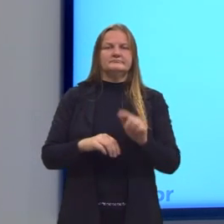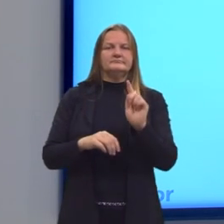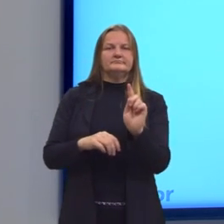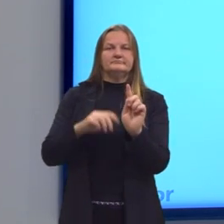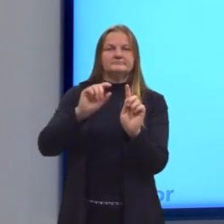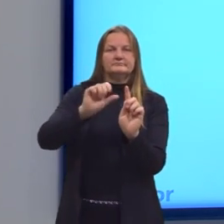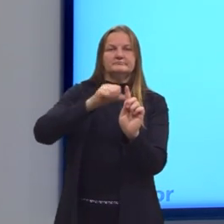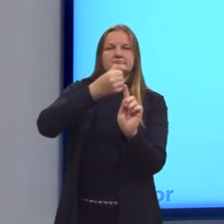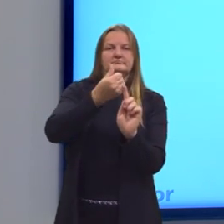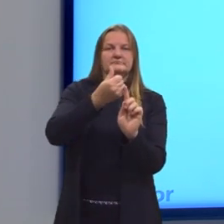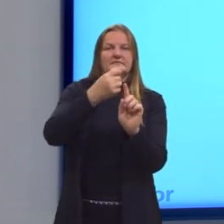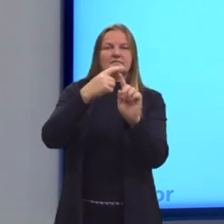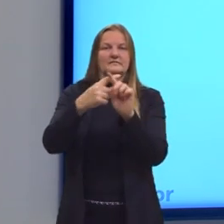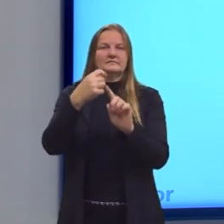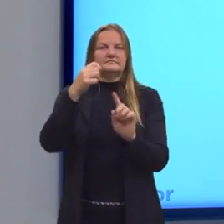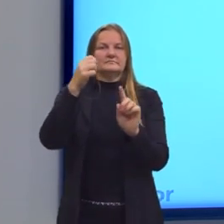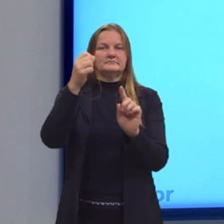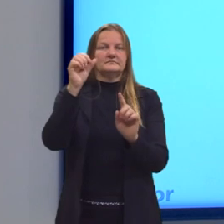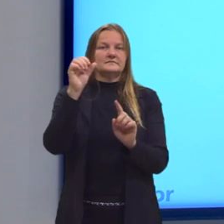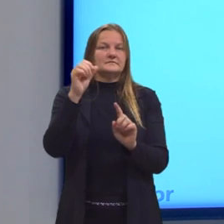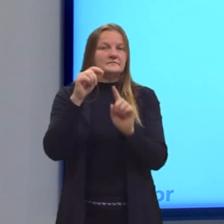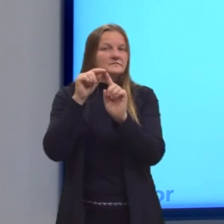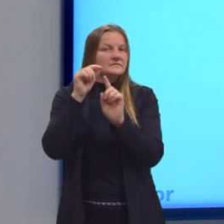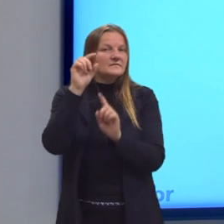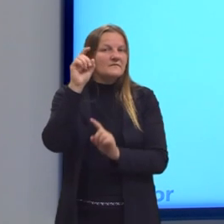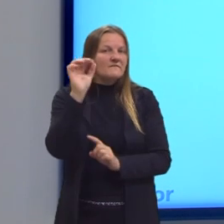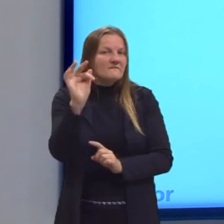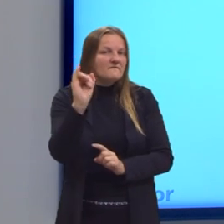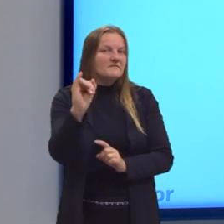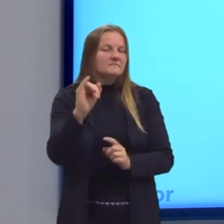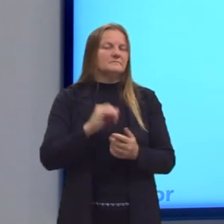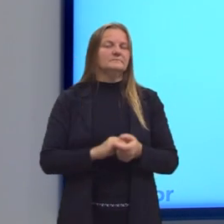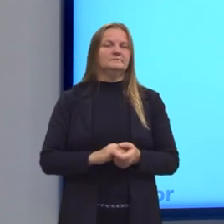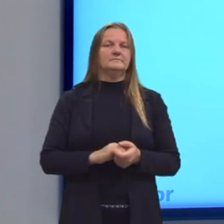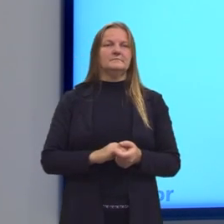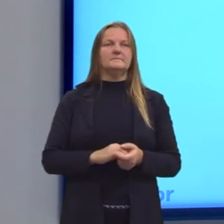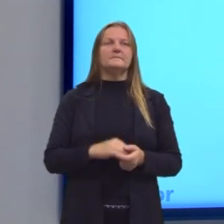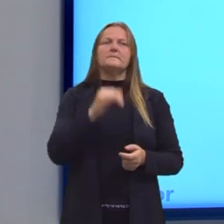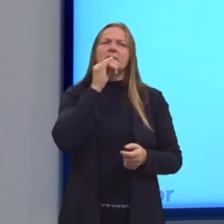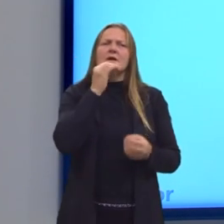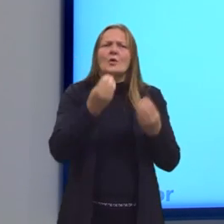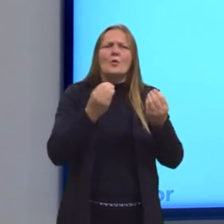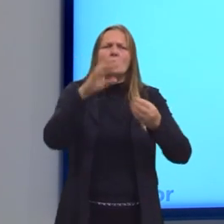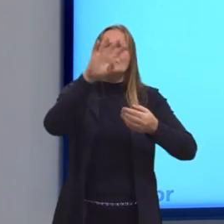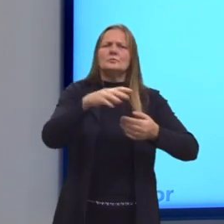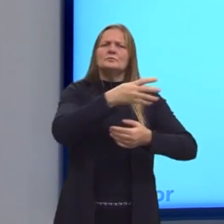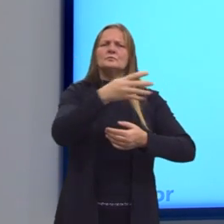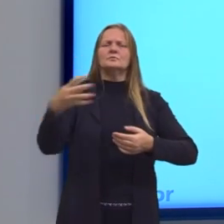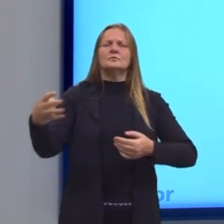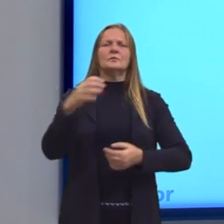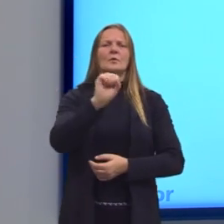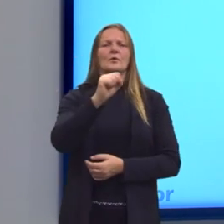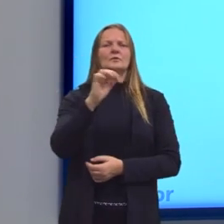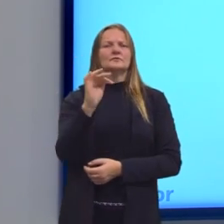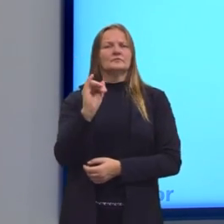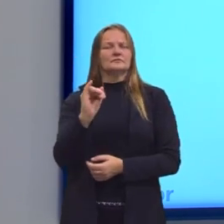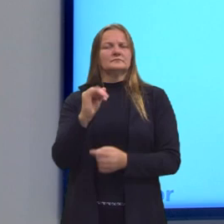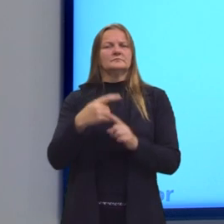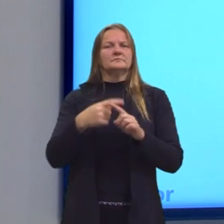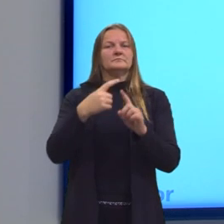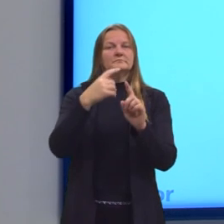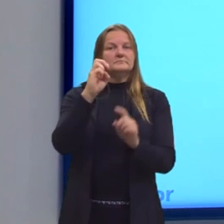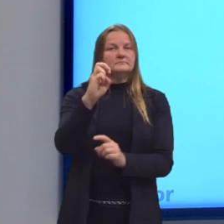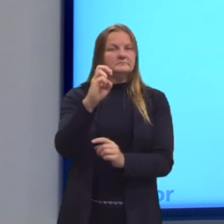vezes Fibonacci. Na tabela, o valor de Fibonacci elevado a 6, ele é representado por 8 Fibonacci mais 5.